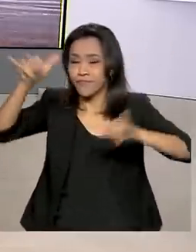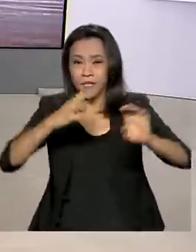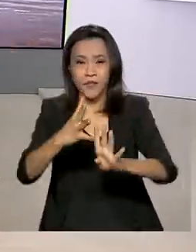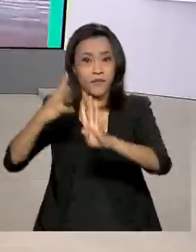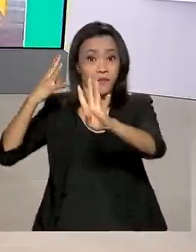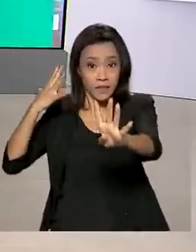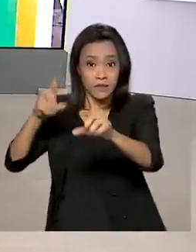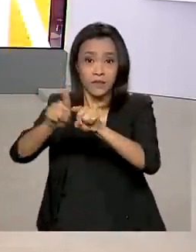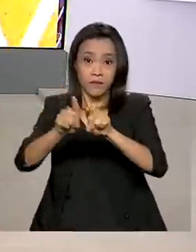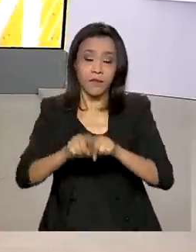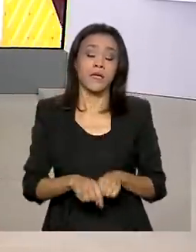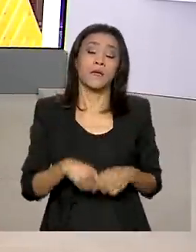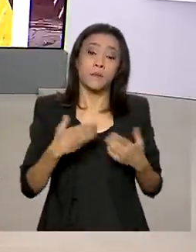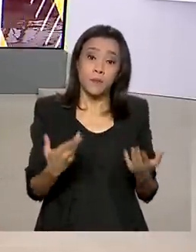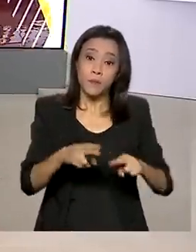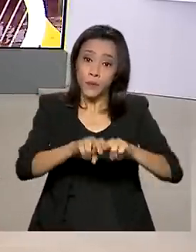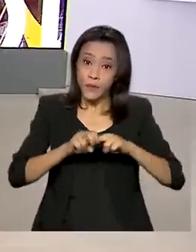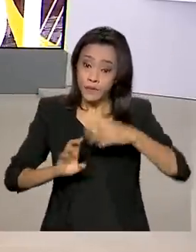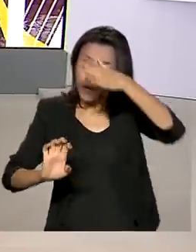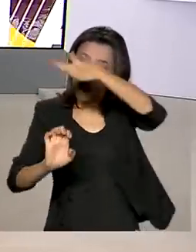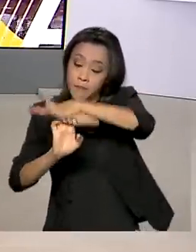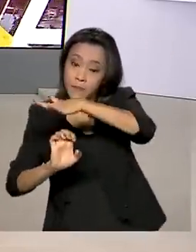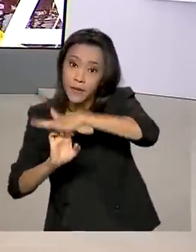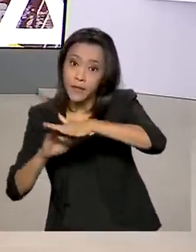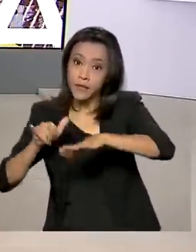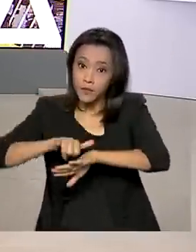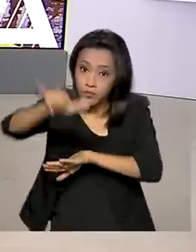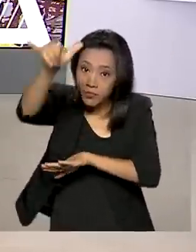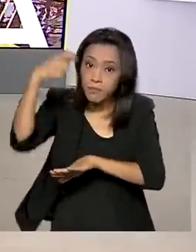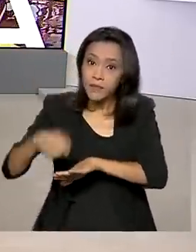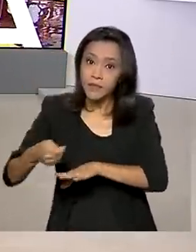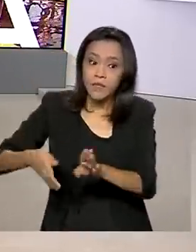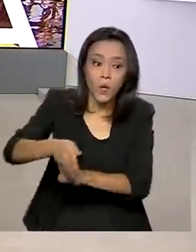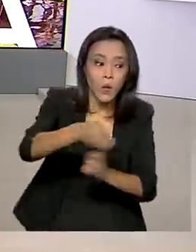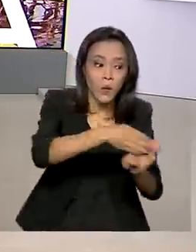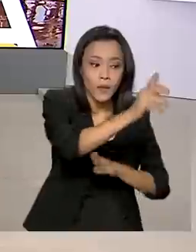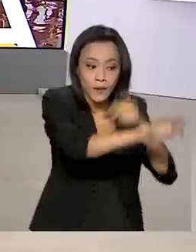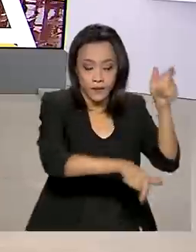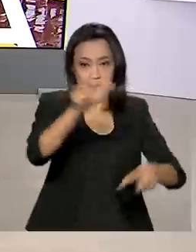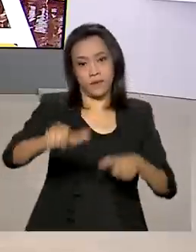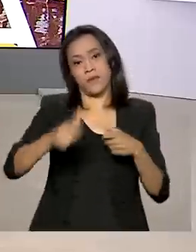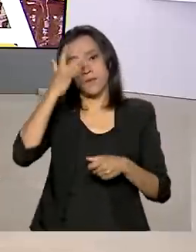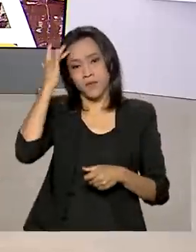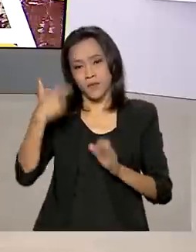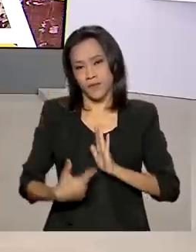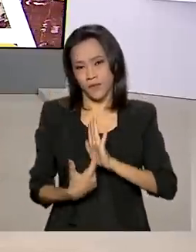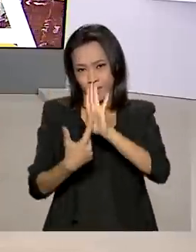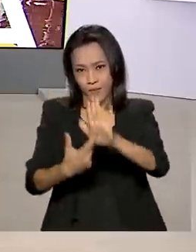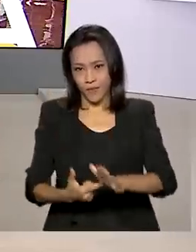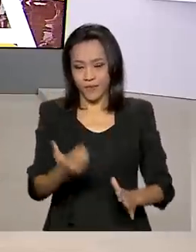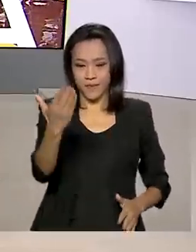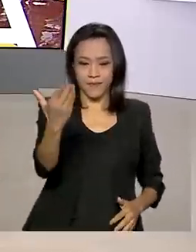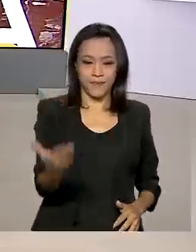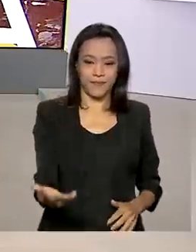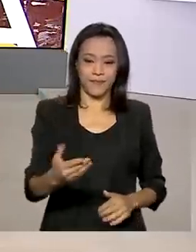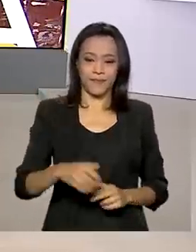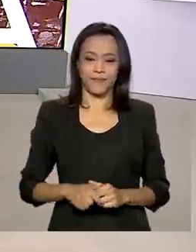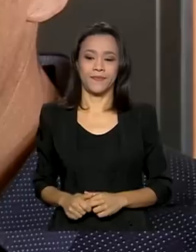as empresas aéreas precisam prestar assistência aos consumidores, como mostra a reportagem de Jéssica Gonçalves.